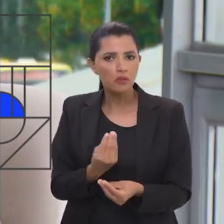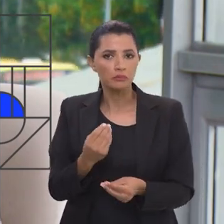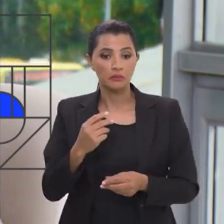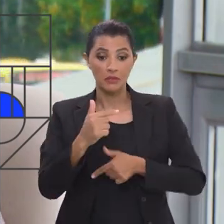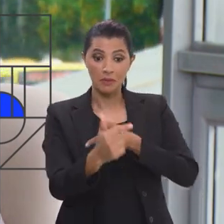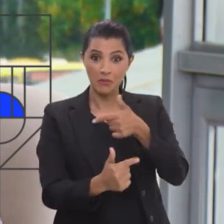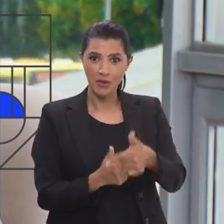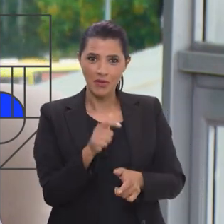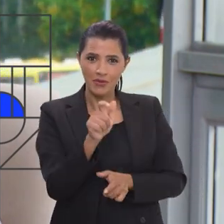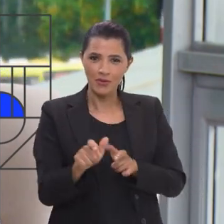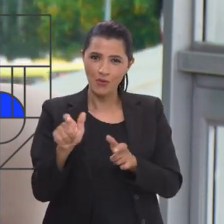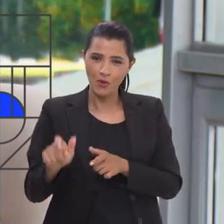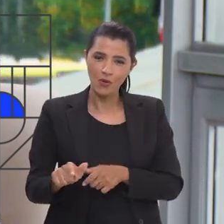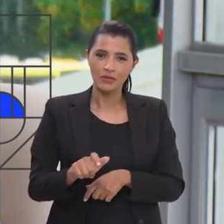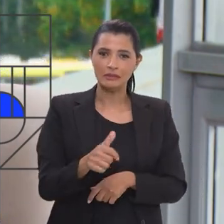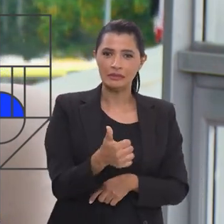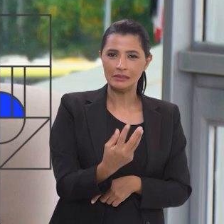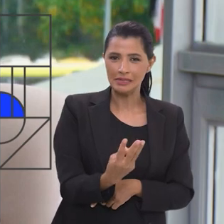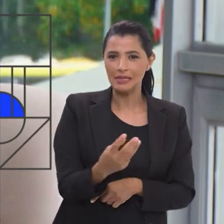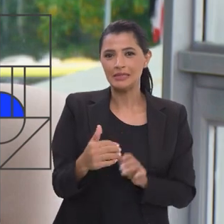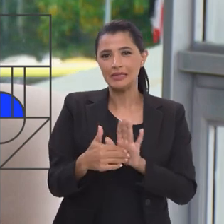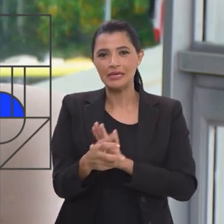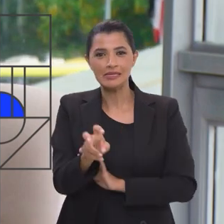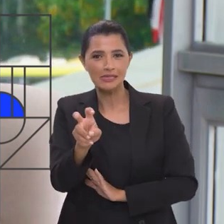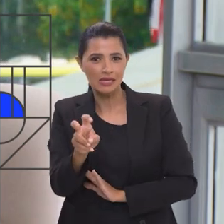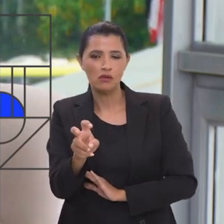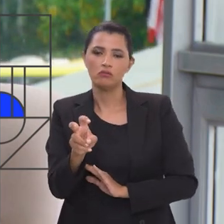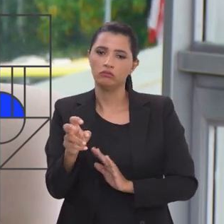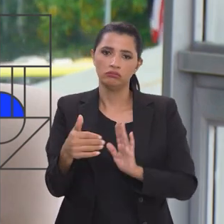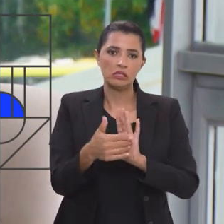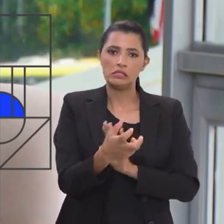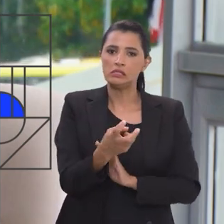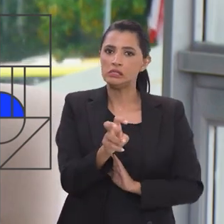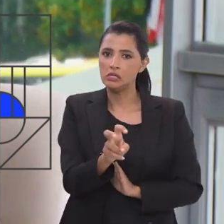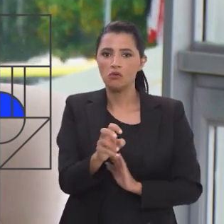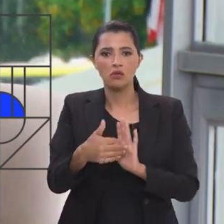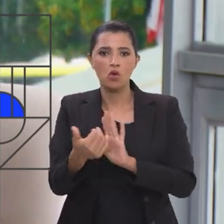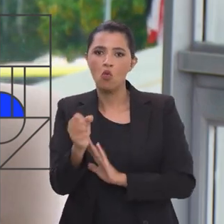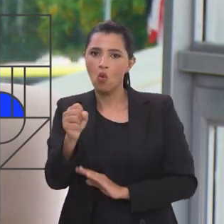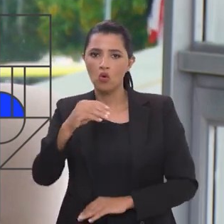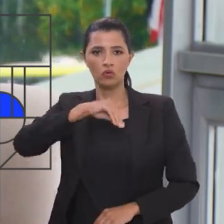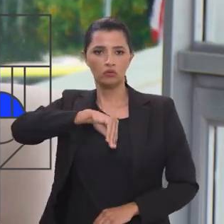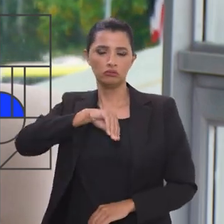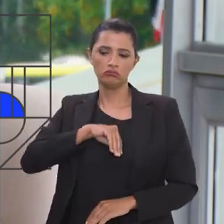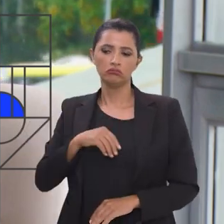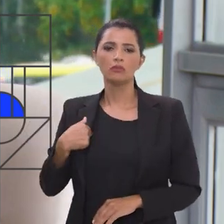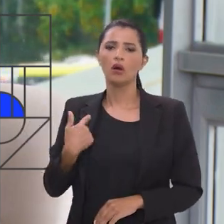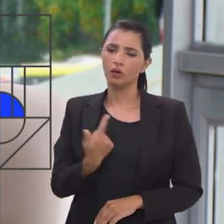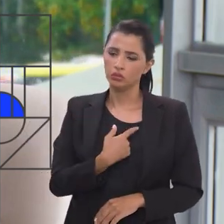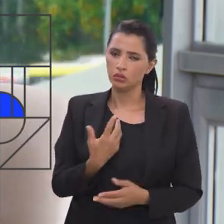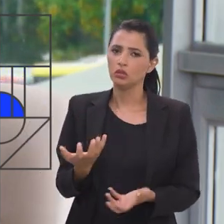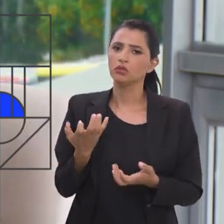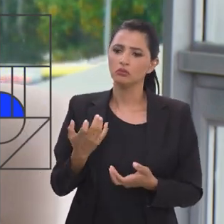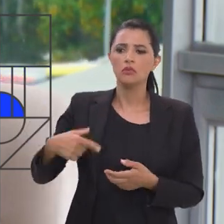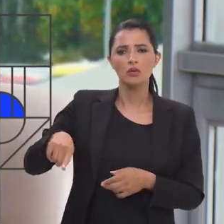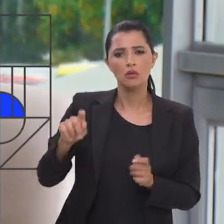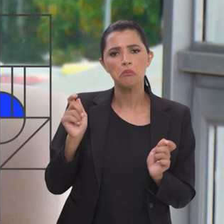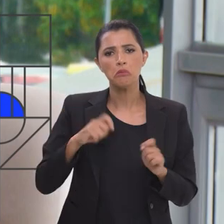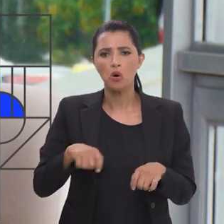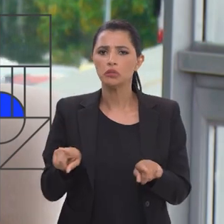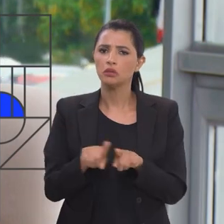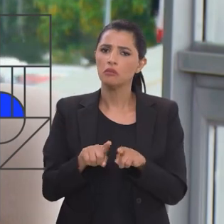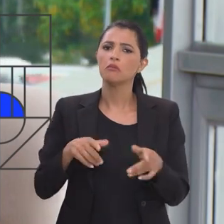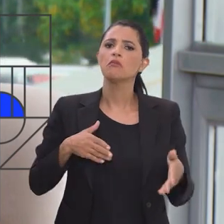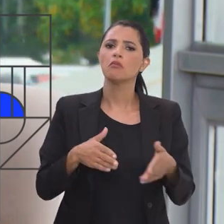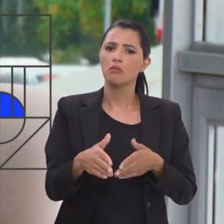de trabalhadores que ganham de três a cinco, de cinco a oito salários mínimos que nós também queremos de alguma forma, né, permitir que